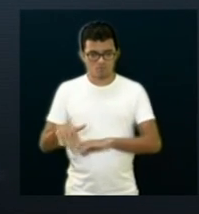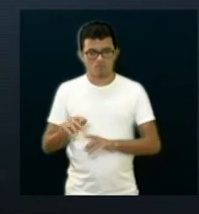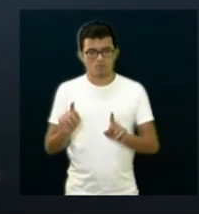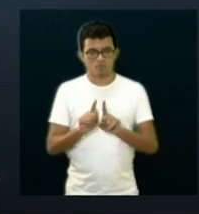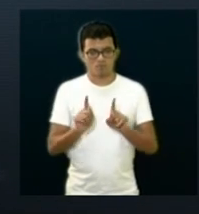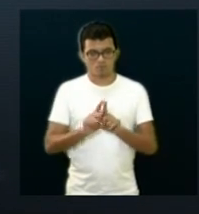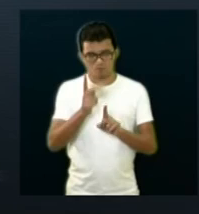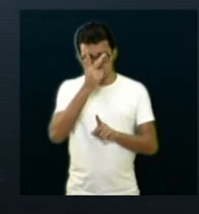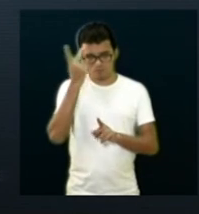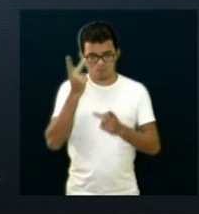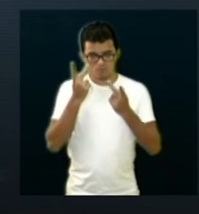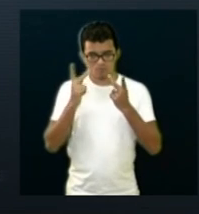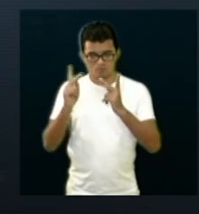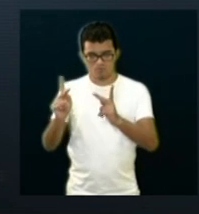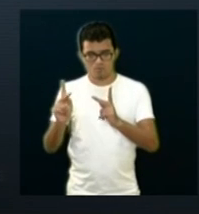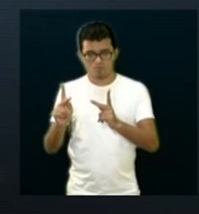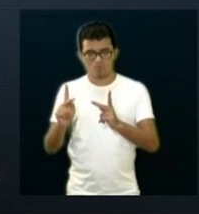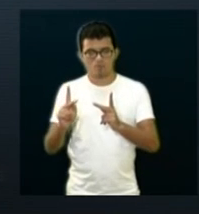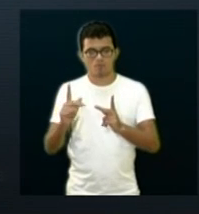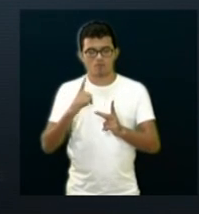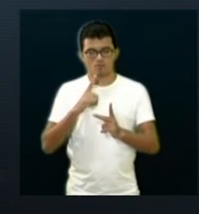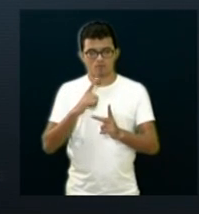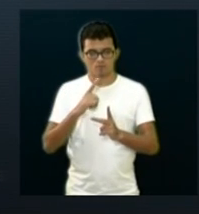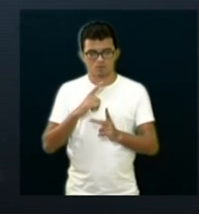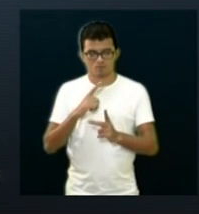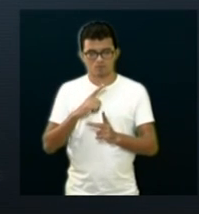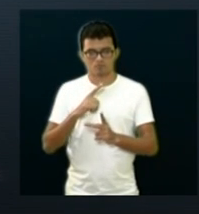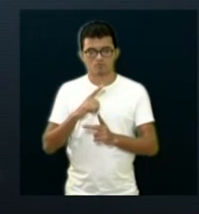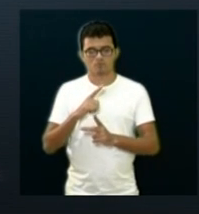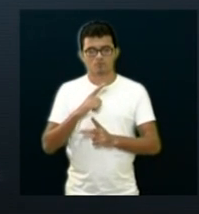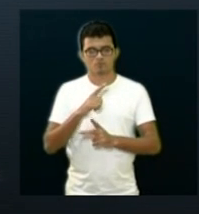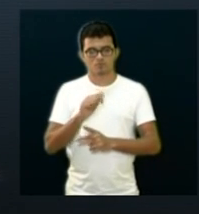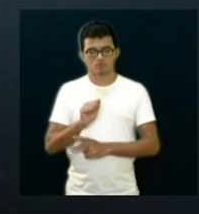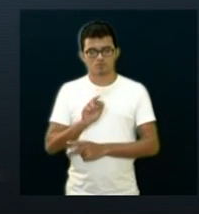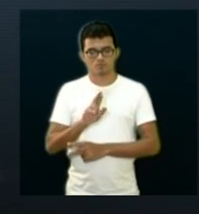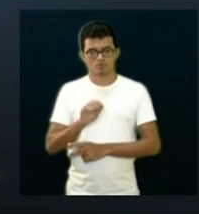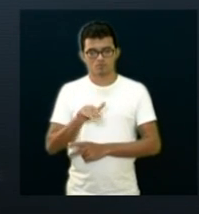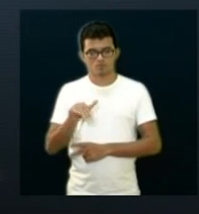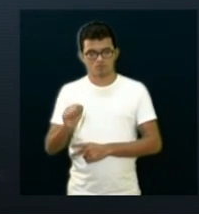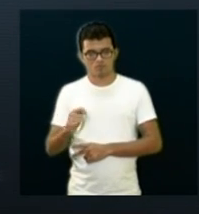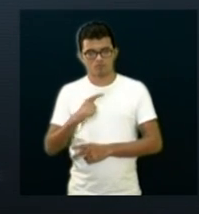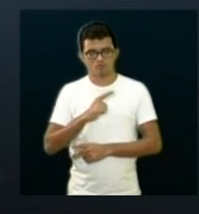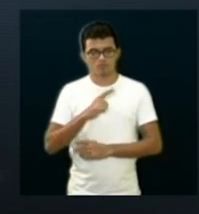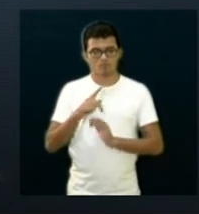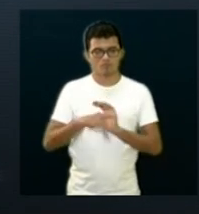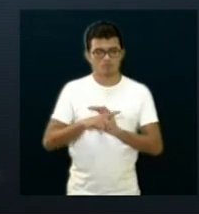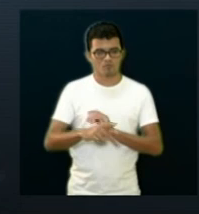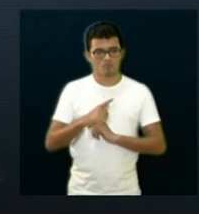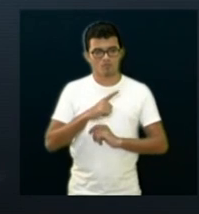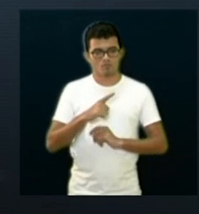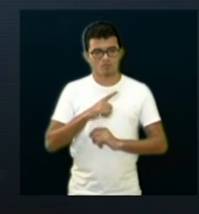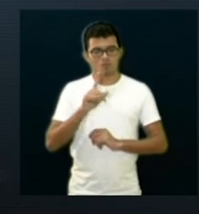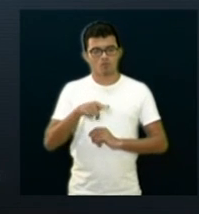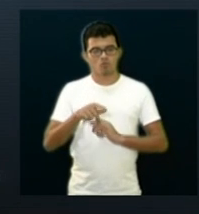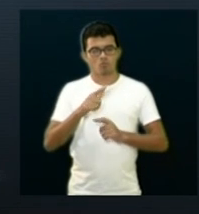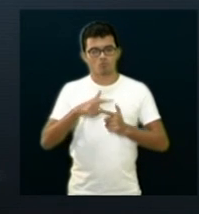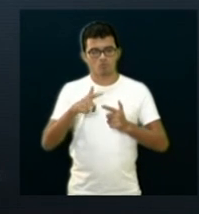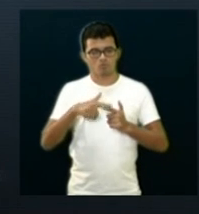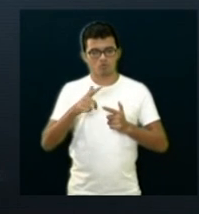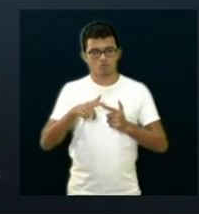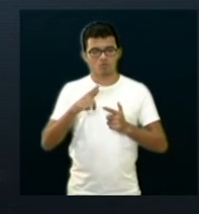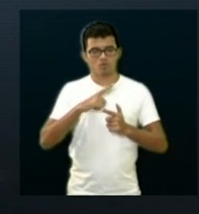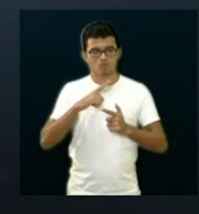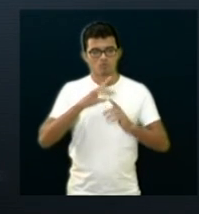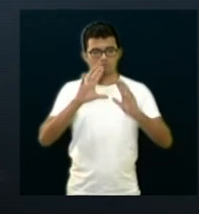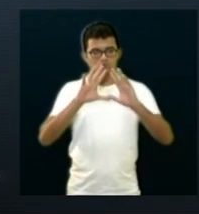Arena da Front, o projeto do Ciadenho está lá dentro, que é sobre acidentes atmosféricos, as